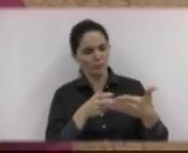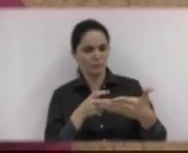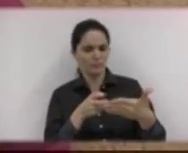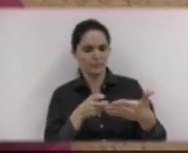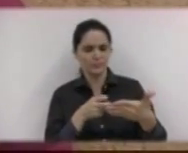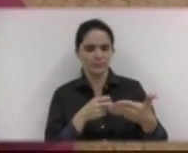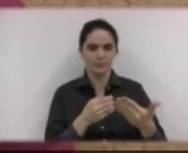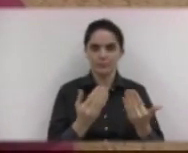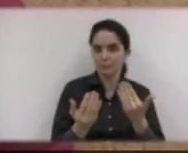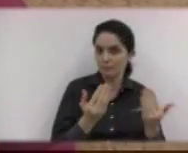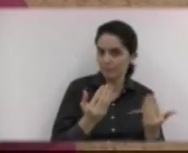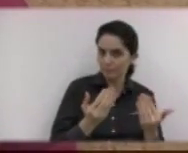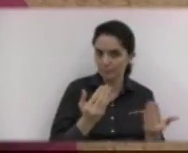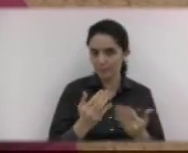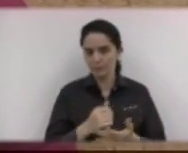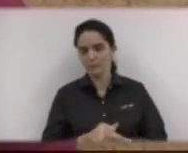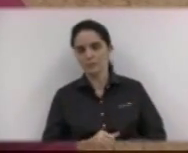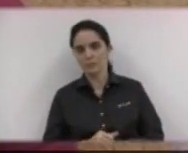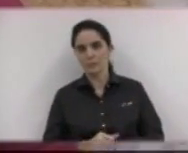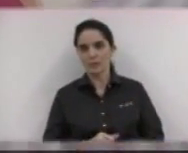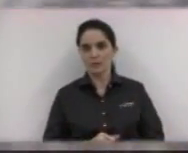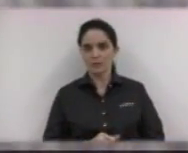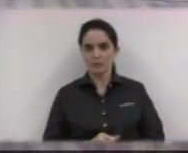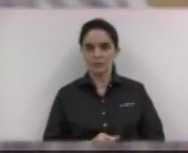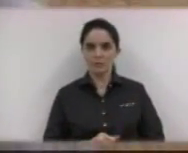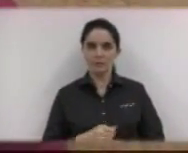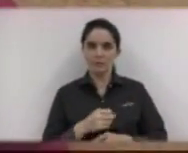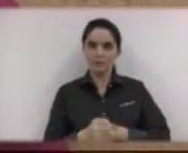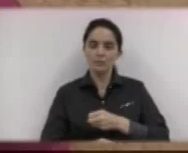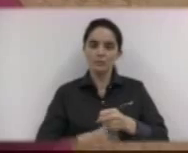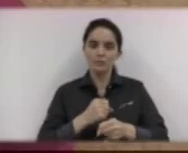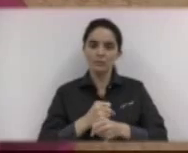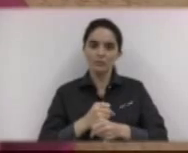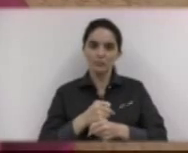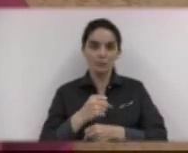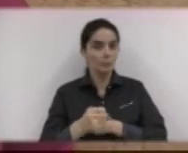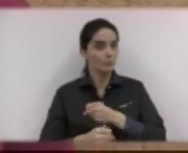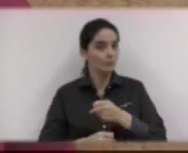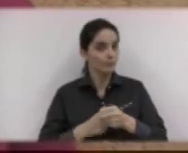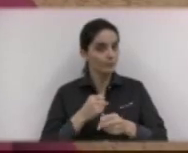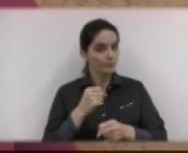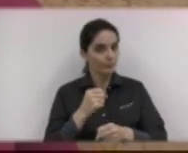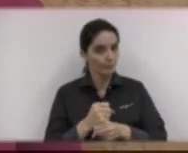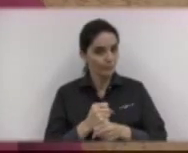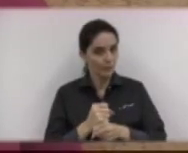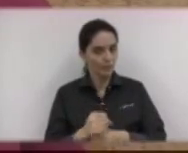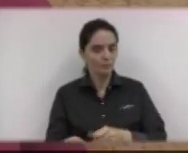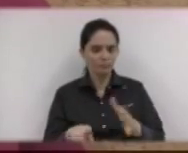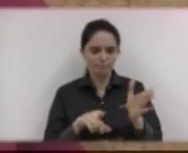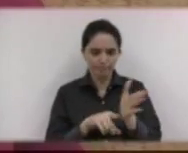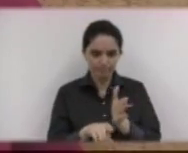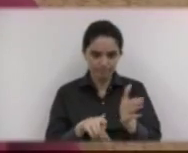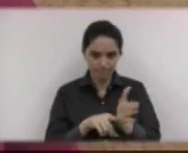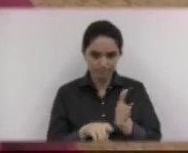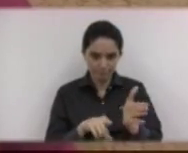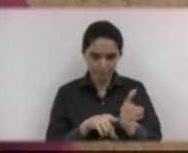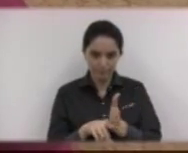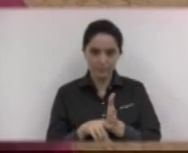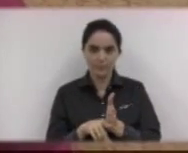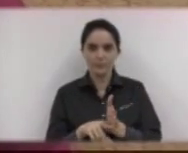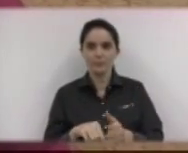É dois anos, é bastante tempo para estudo, mas